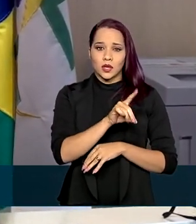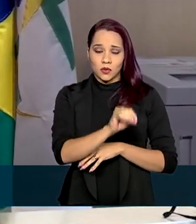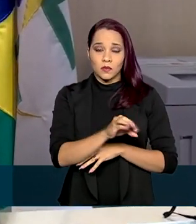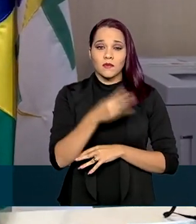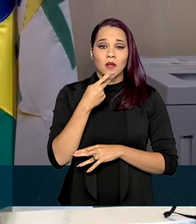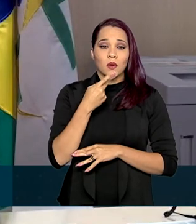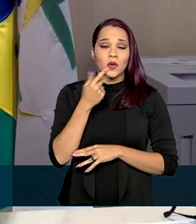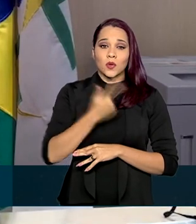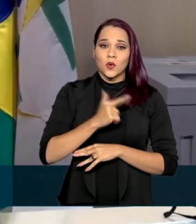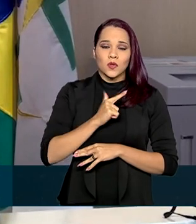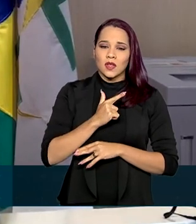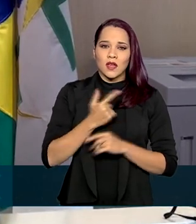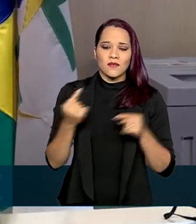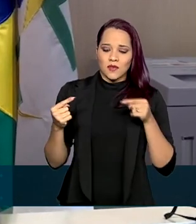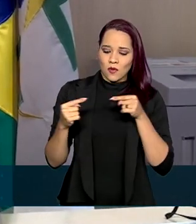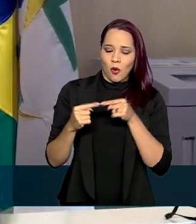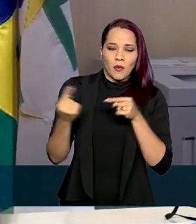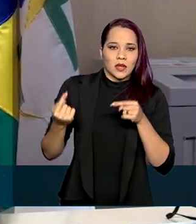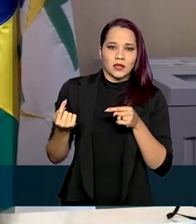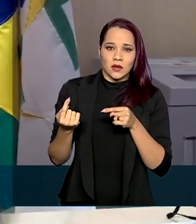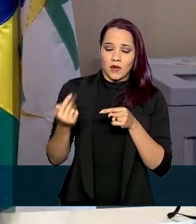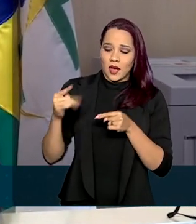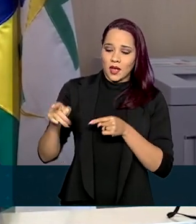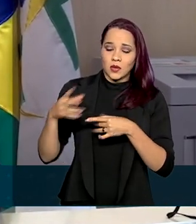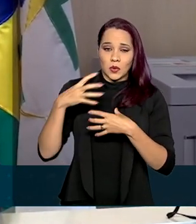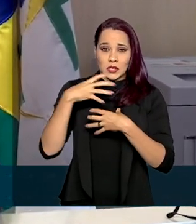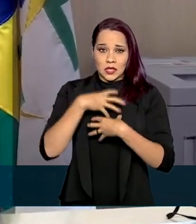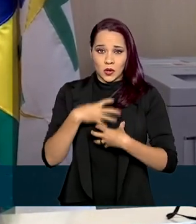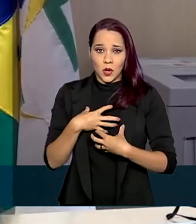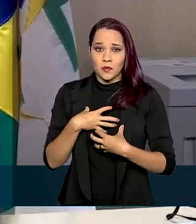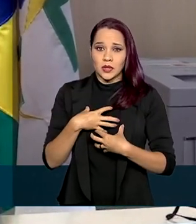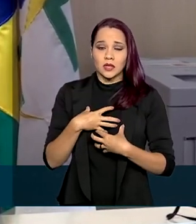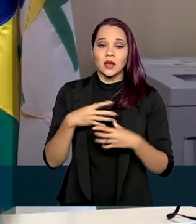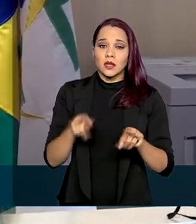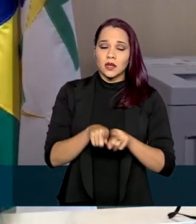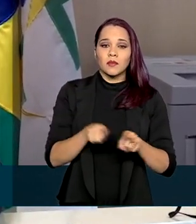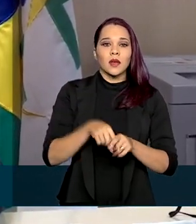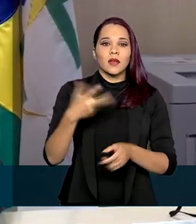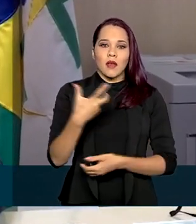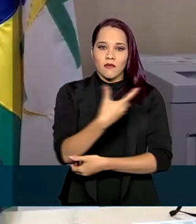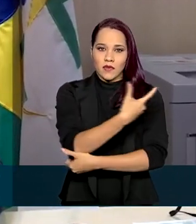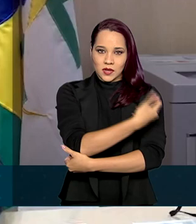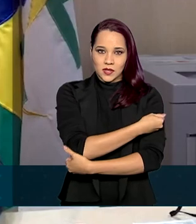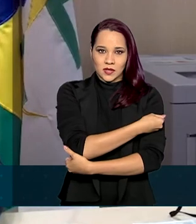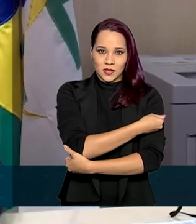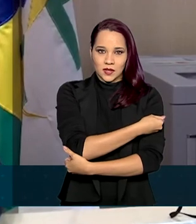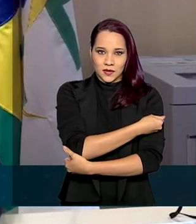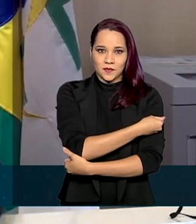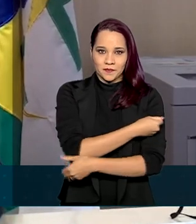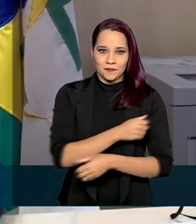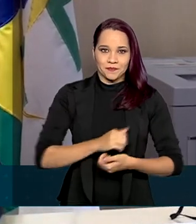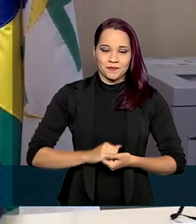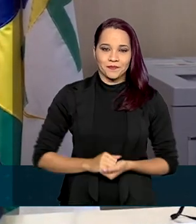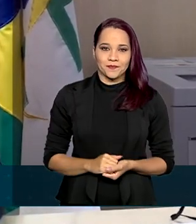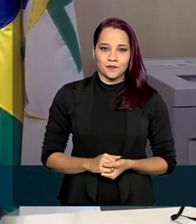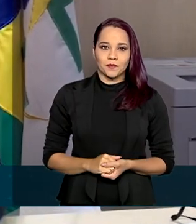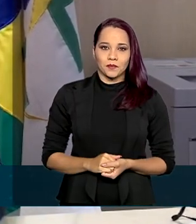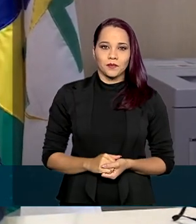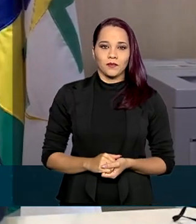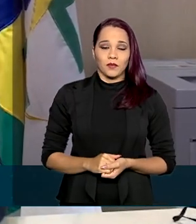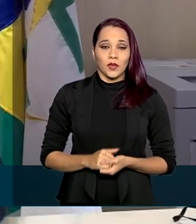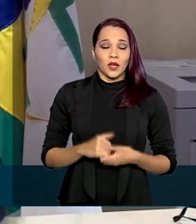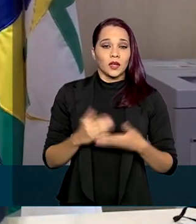havia nexo causal entre o citado evento e a vacina que foi aplicada no voluntário,